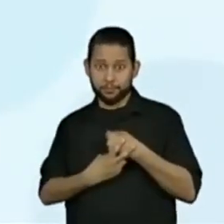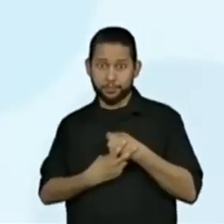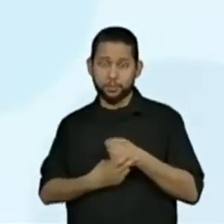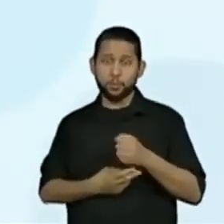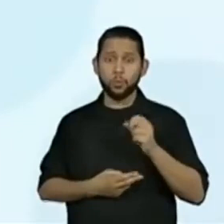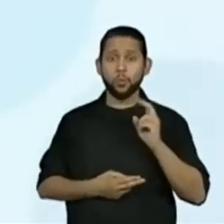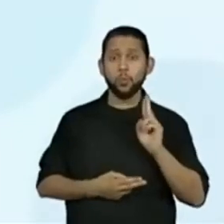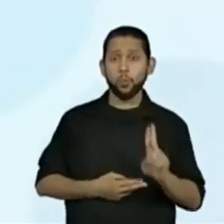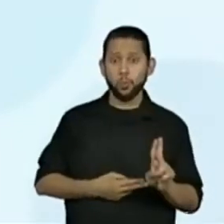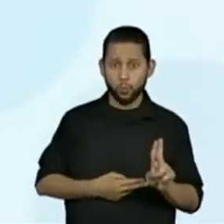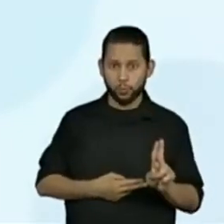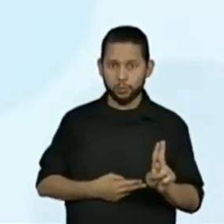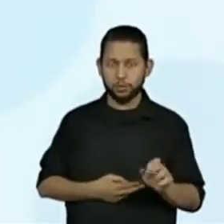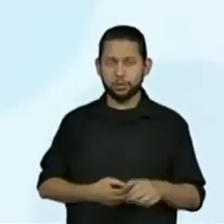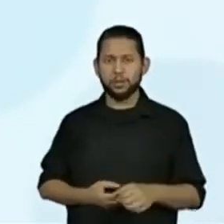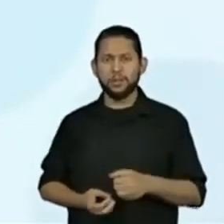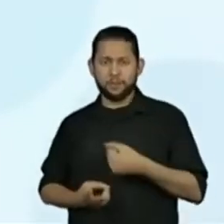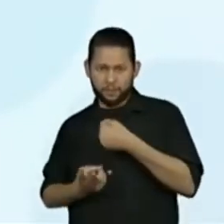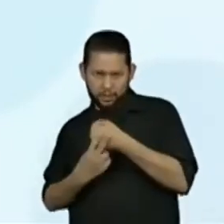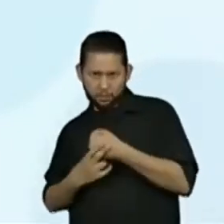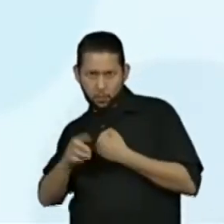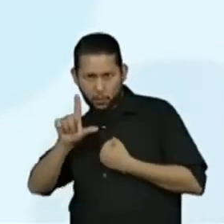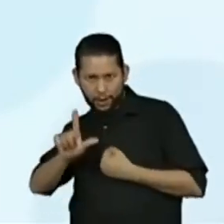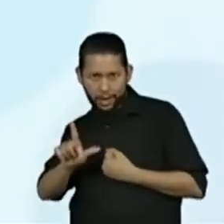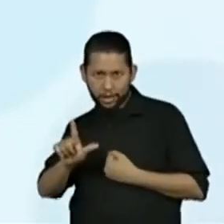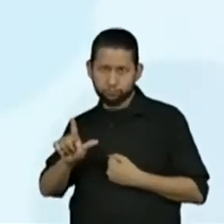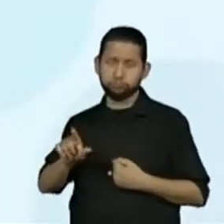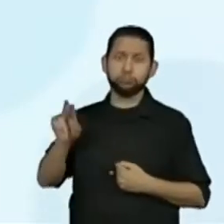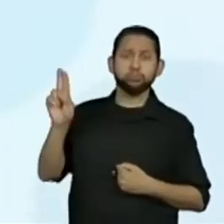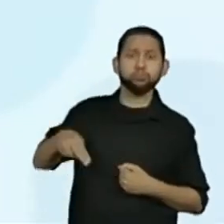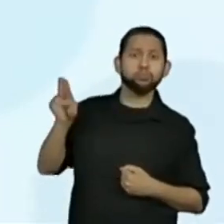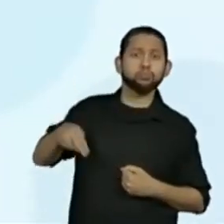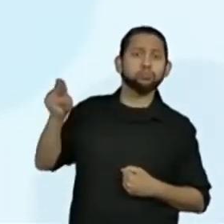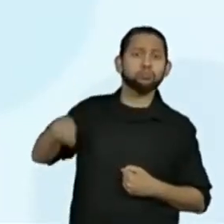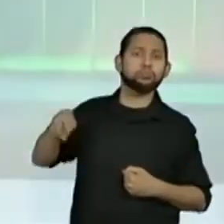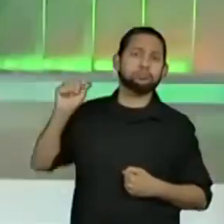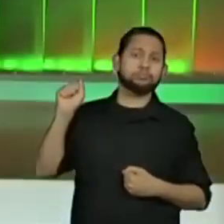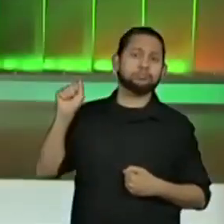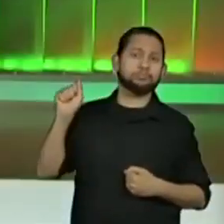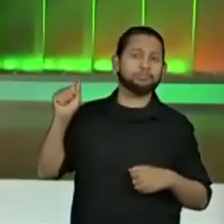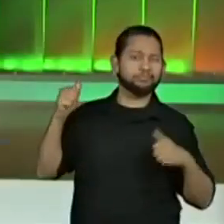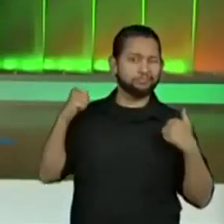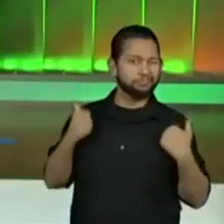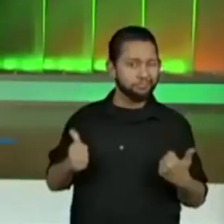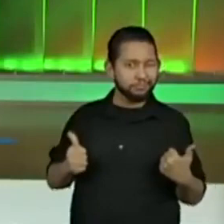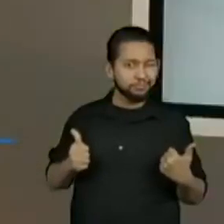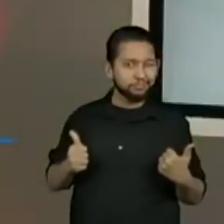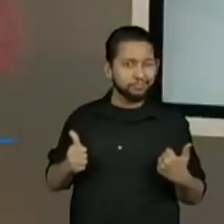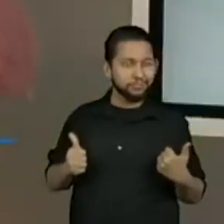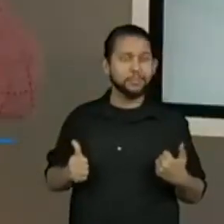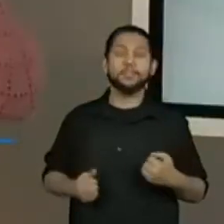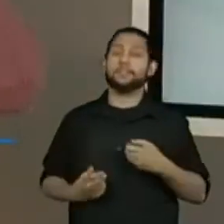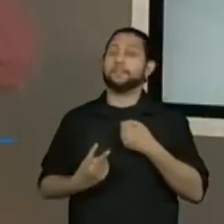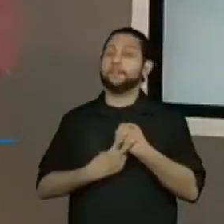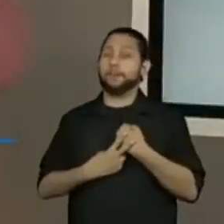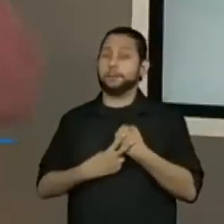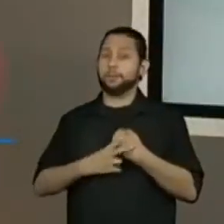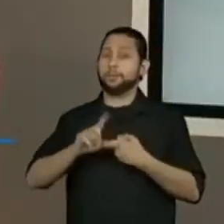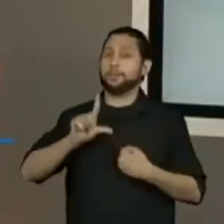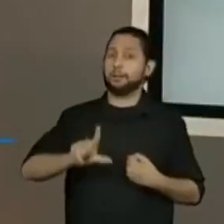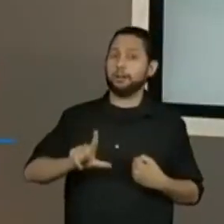verbos nunca terminam em L. Olha só que dica boa aí para vocês já anotarem no caderno de vocês.